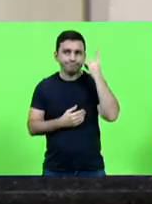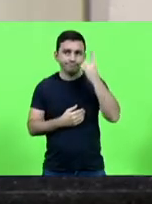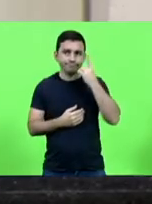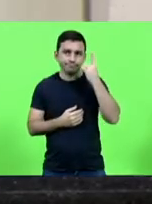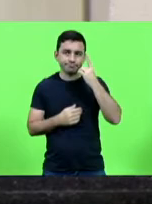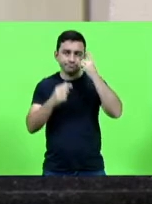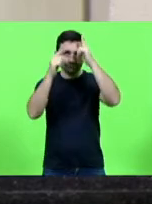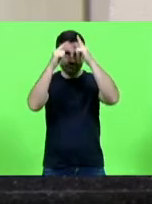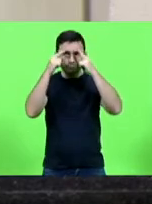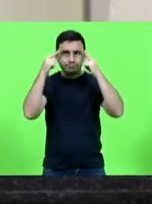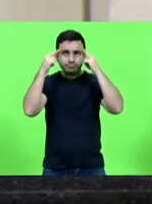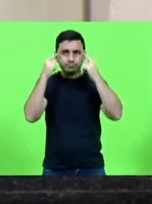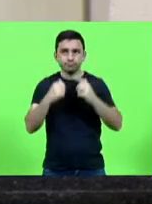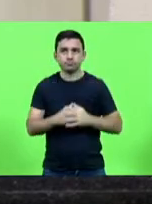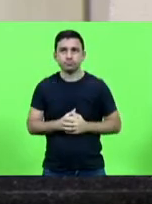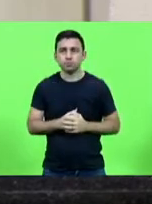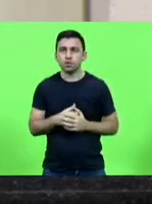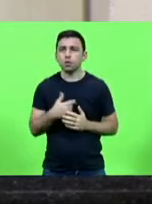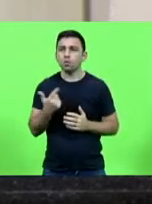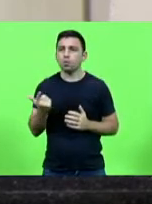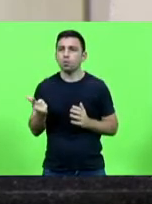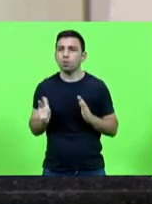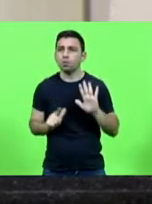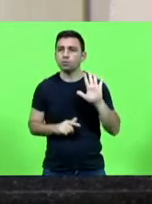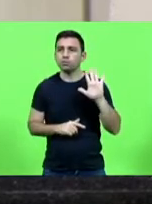Sareta alguém se manifestou